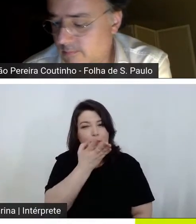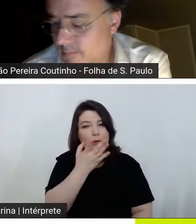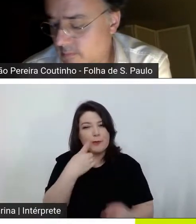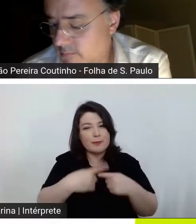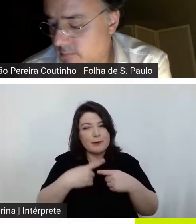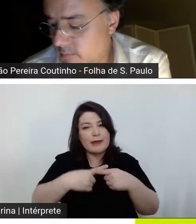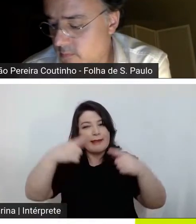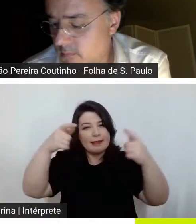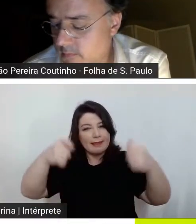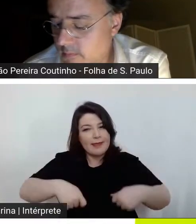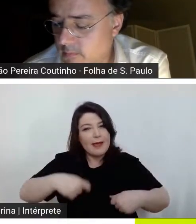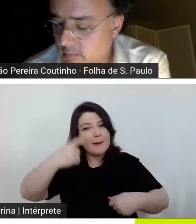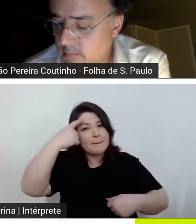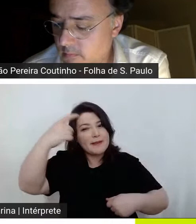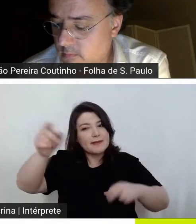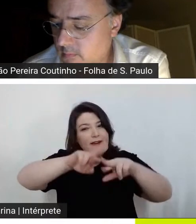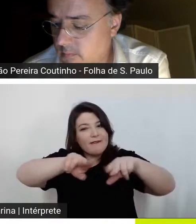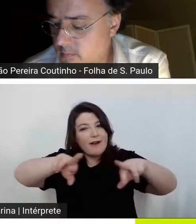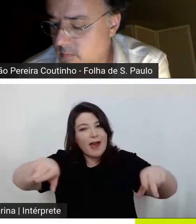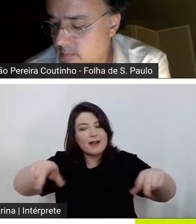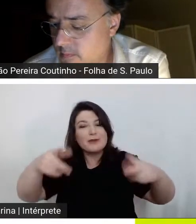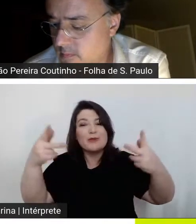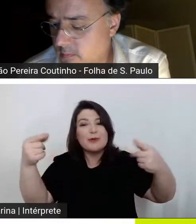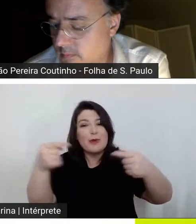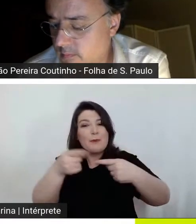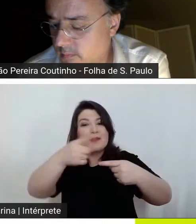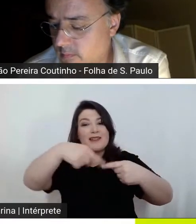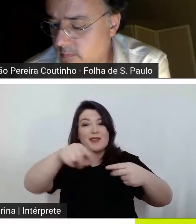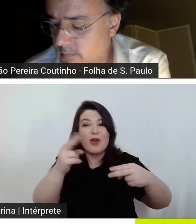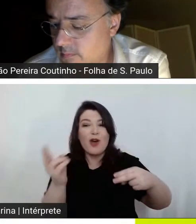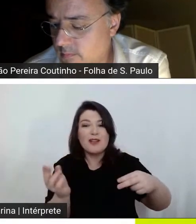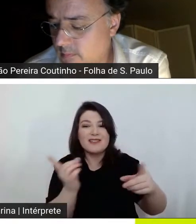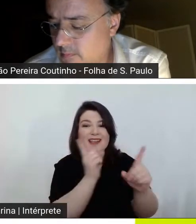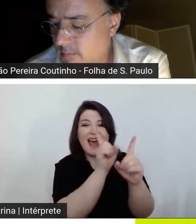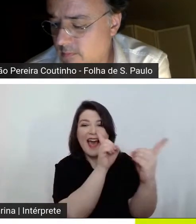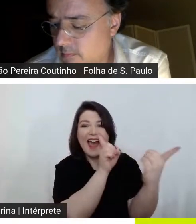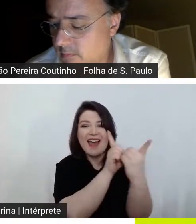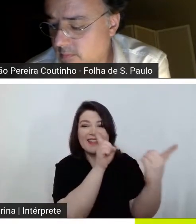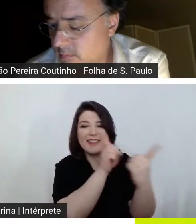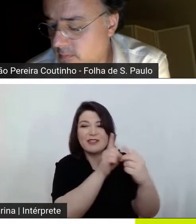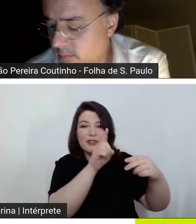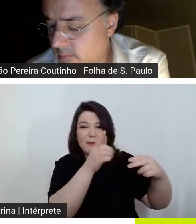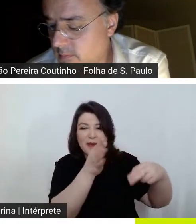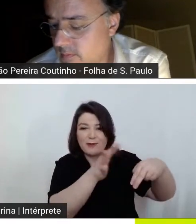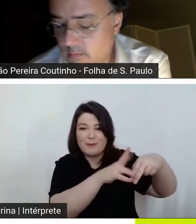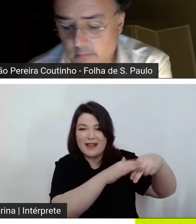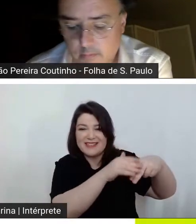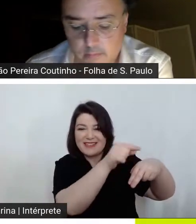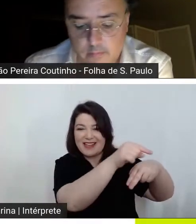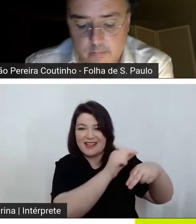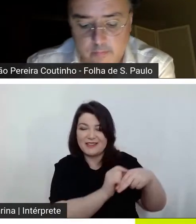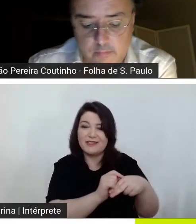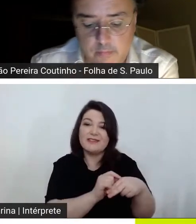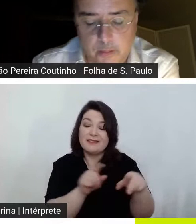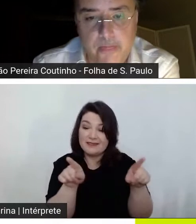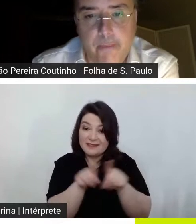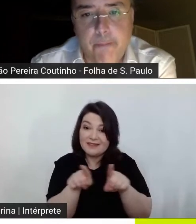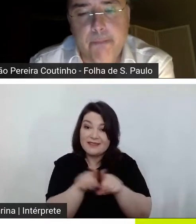nossos atendimentos clínicos mas também várias das figuras que a gente acaba vendo na